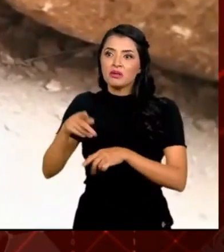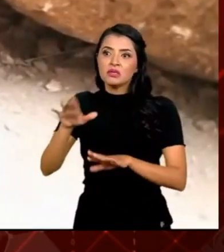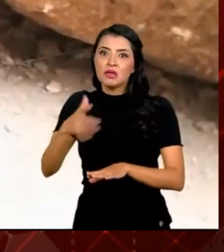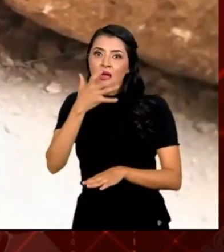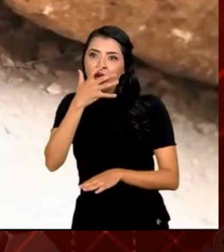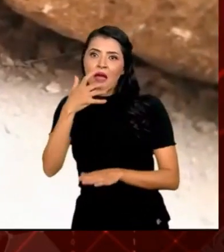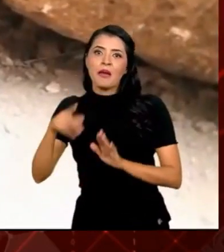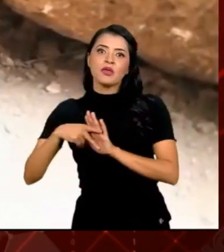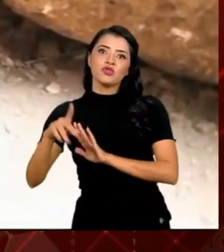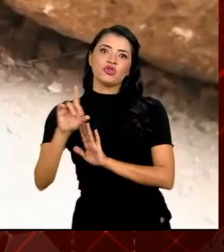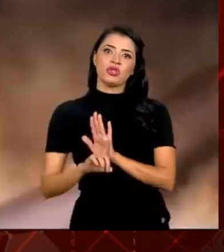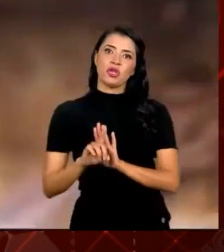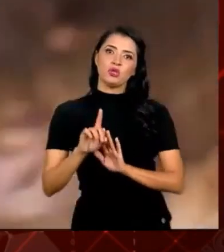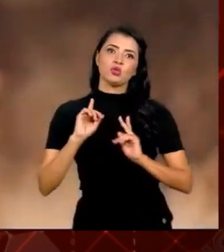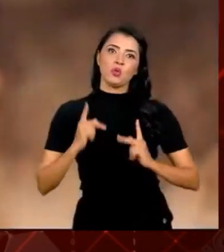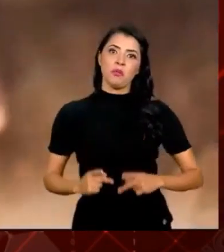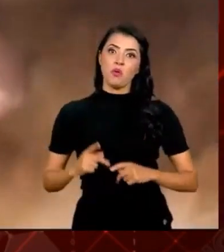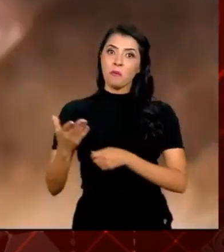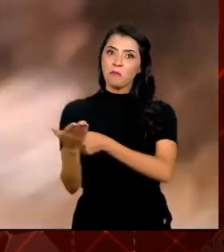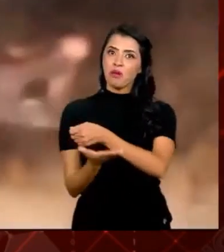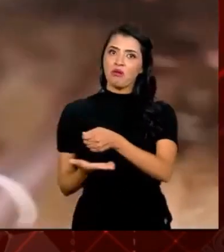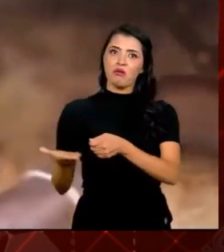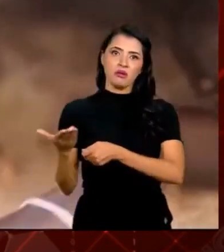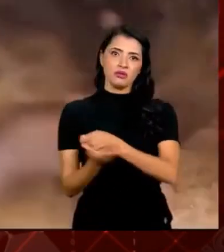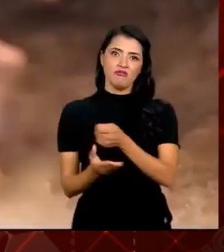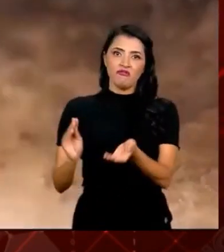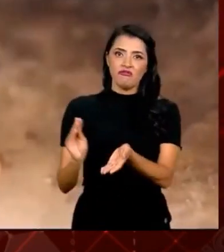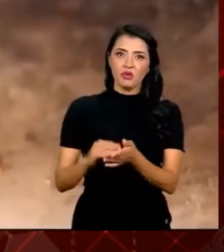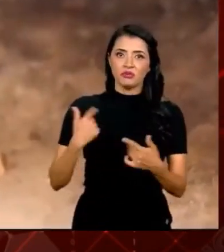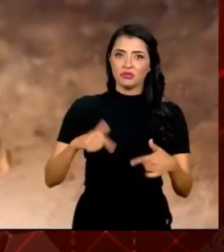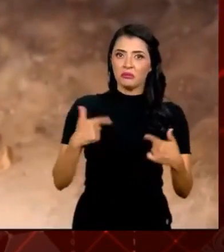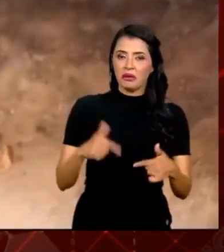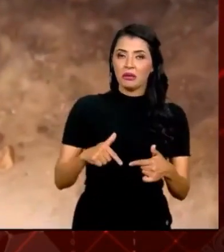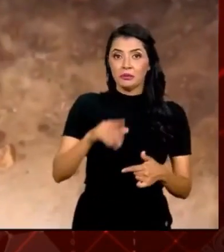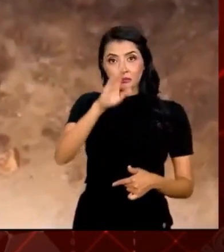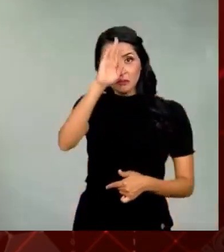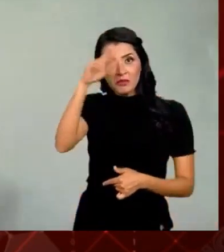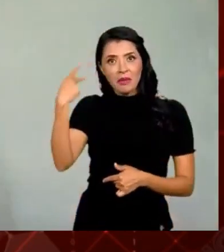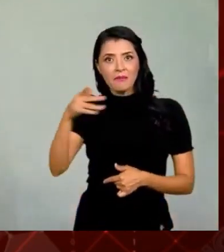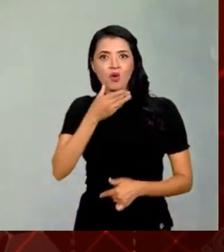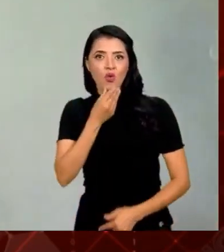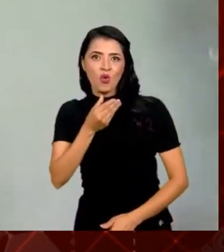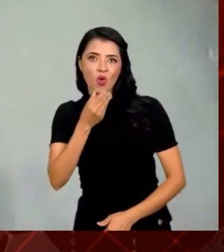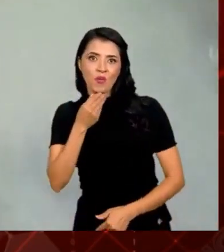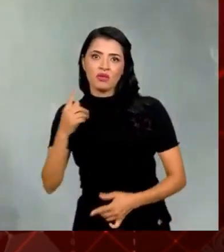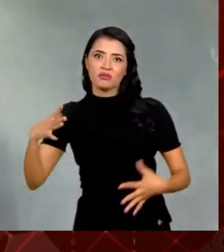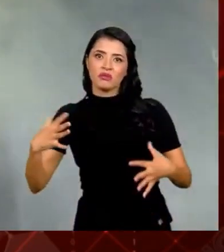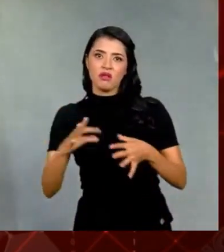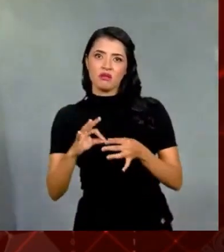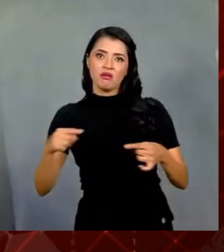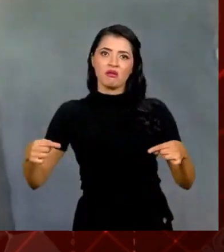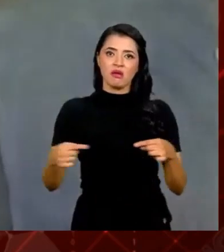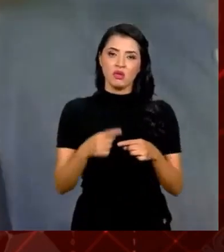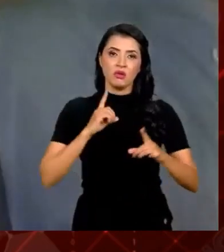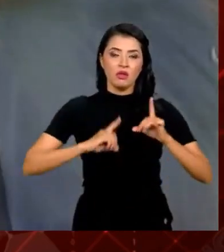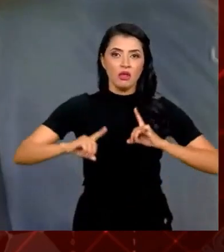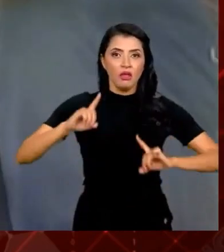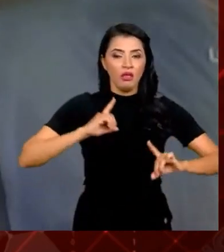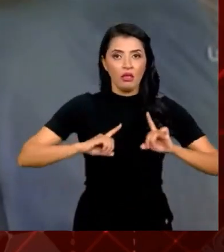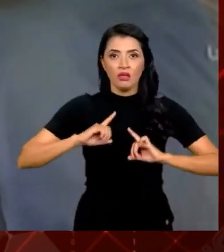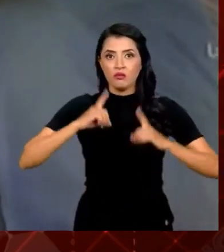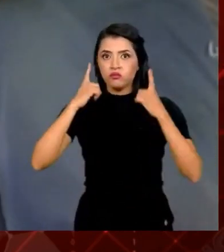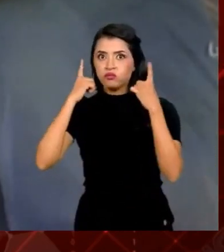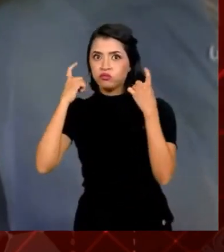parte dos direitos humanos básicos. A falta de emprego, principalmente para os homens, está ligada a quadros de depressão